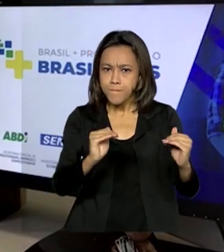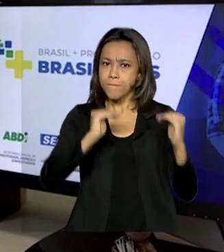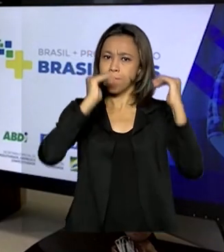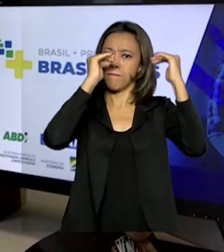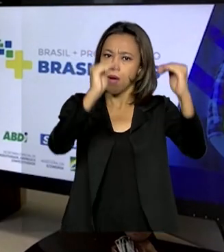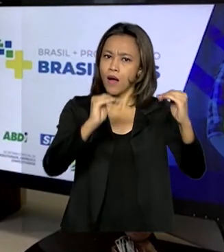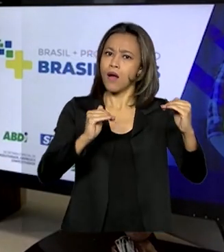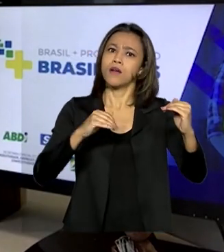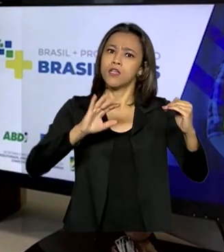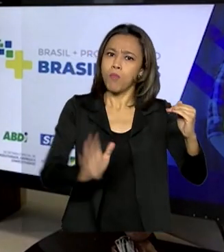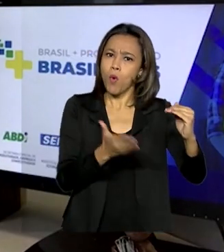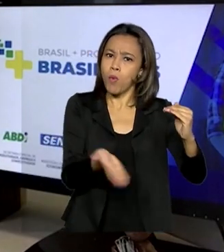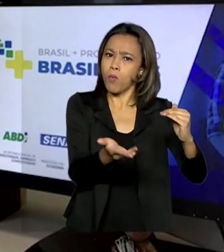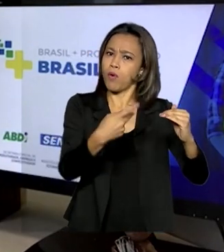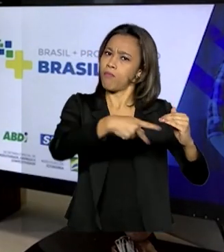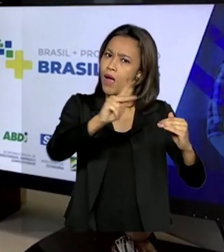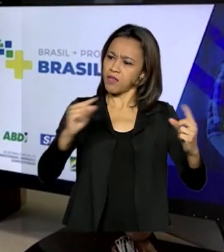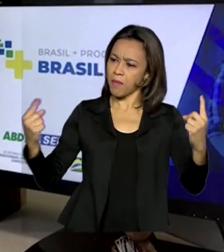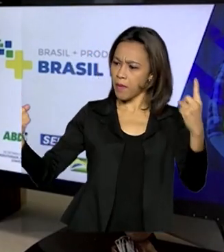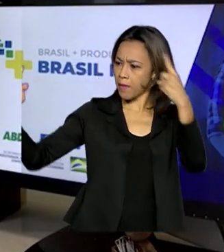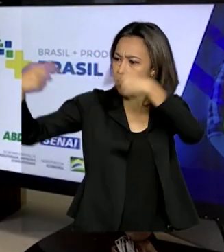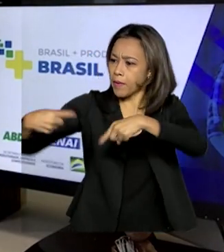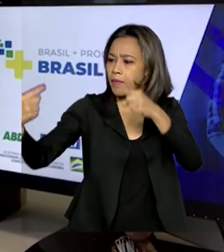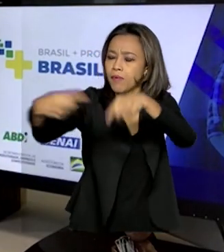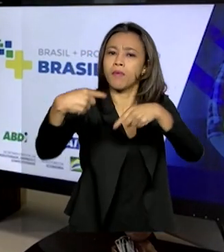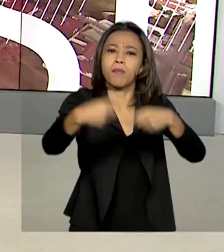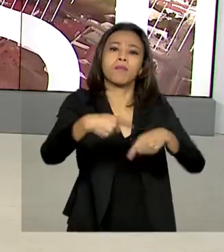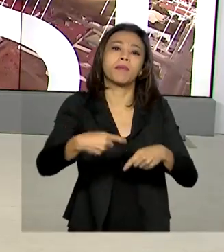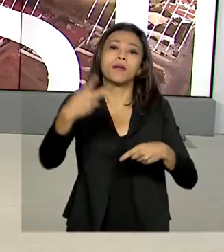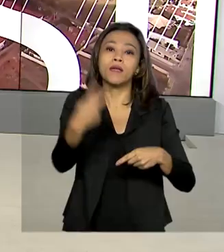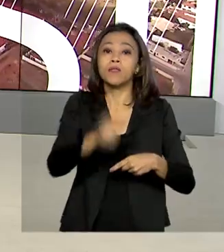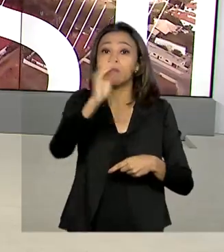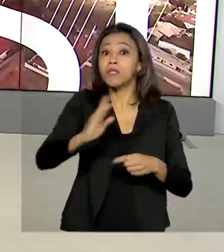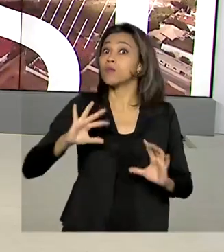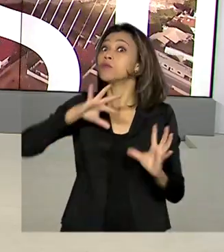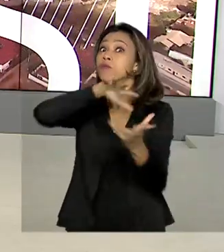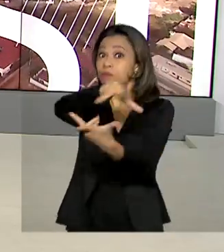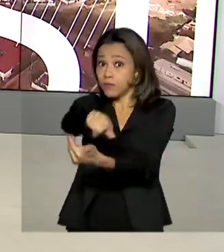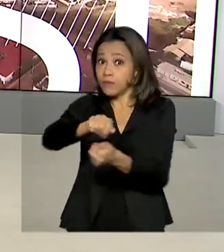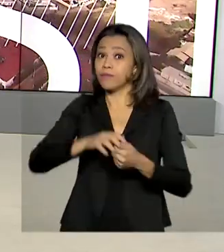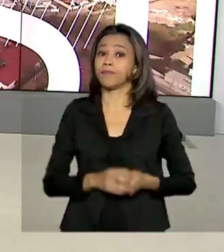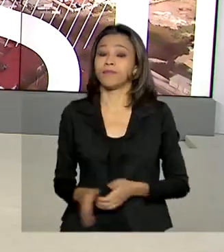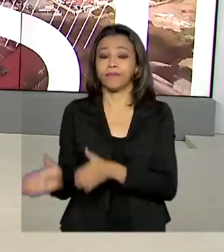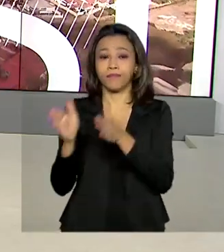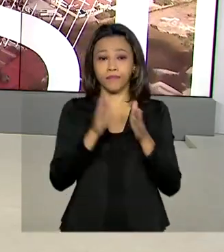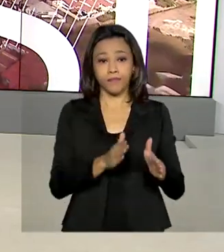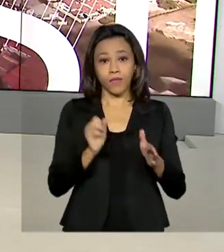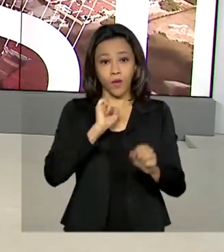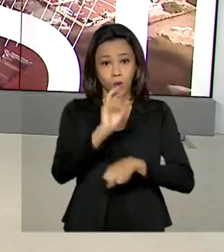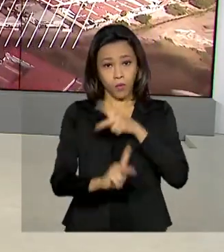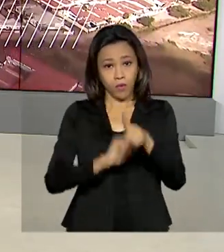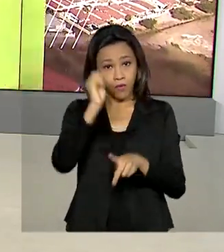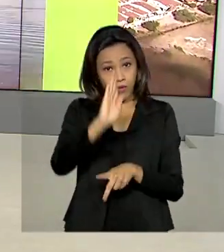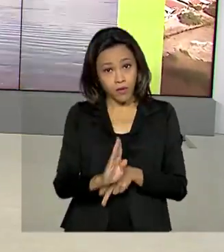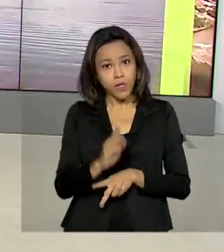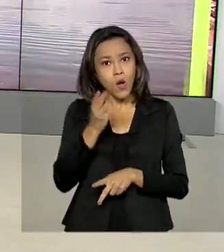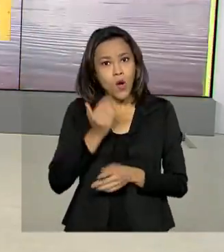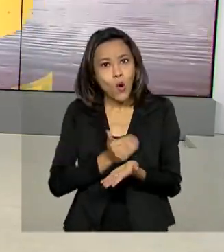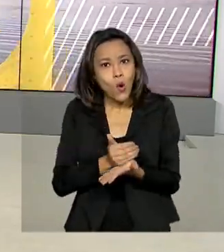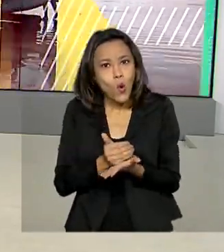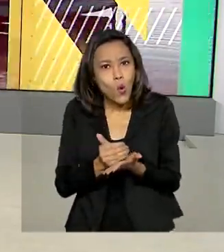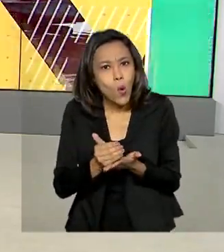aumentar a sua produtividade e ser mais competitiva no mercado brasileiro e mundial. Os brasileiros começaram a viajar mais e